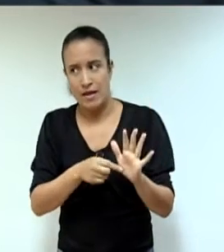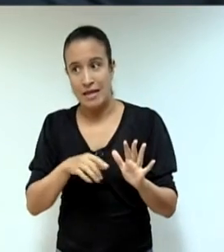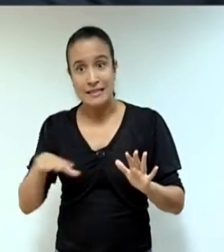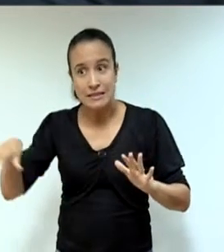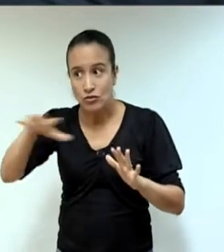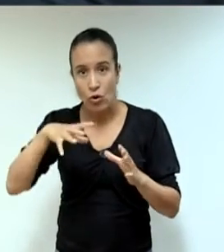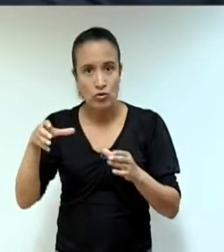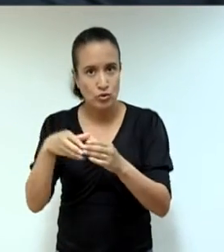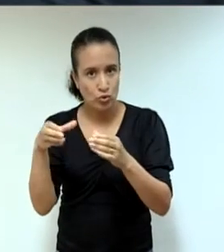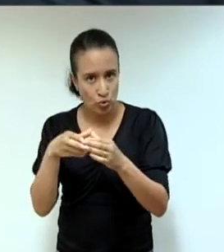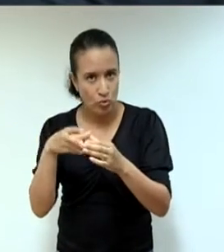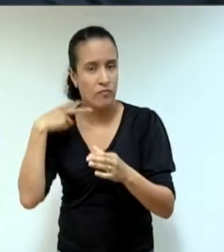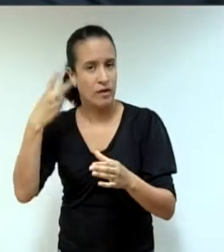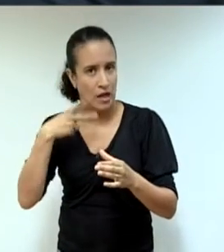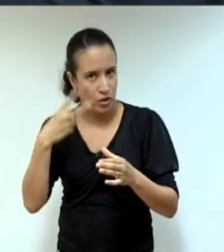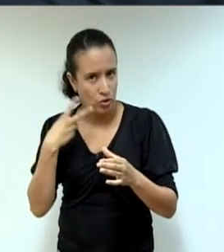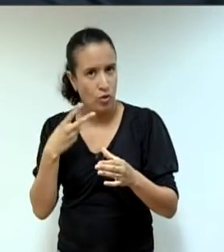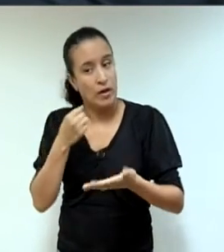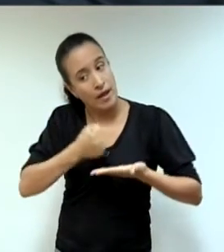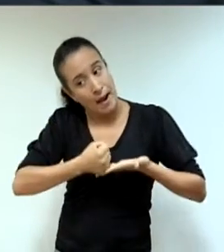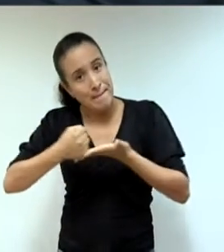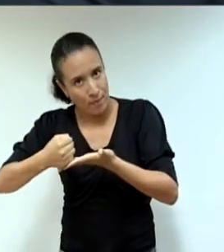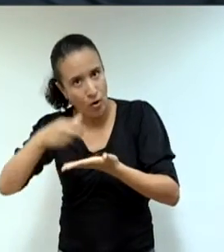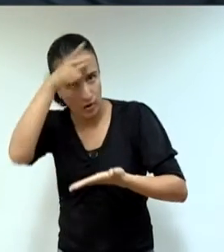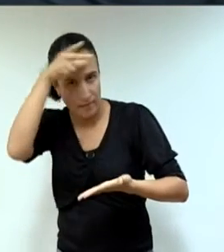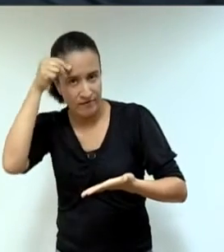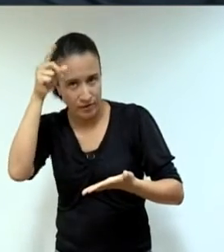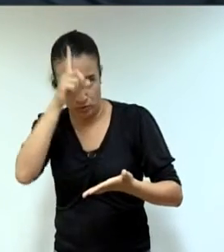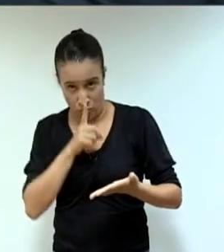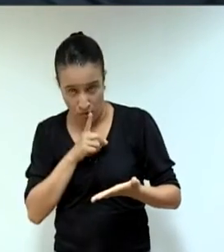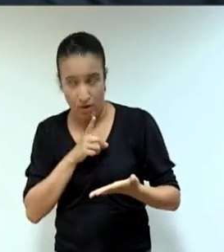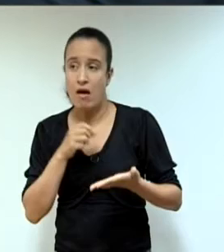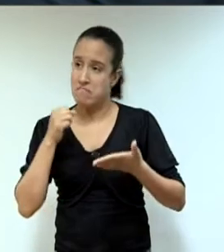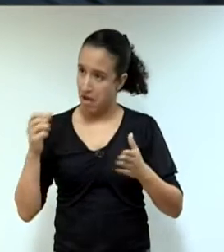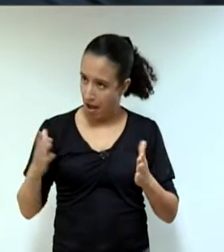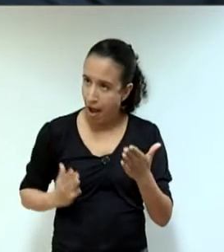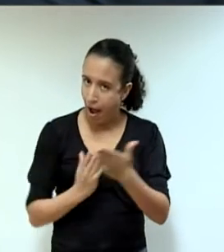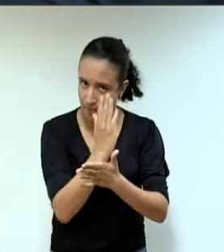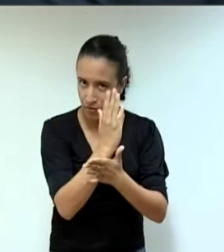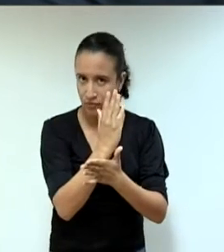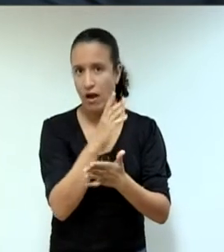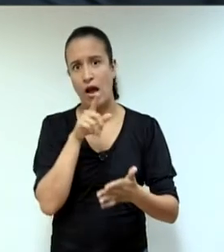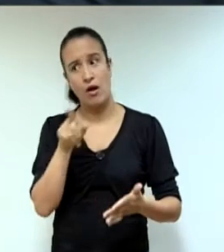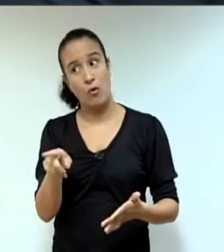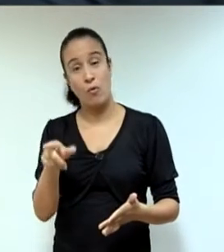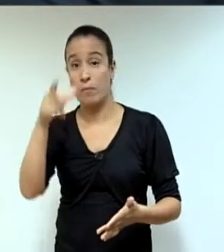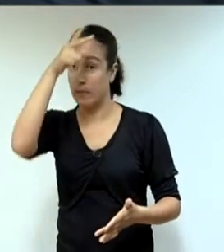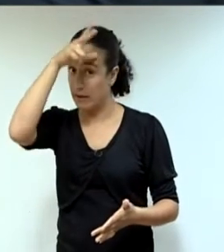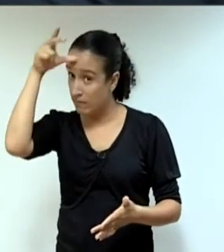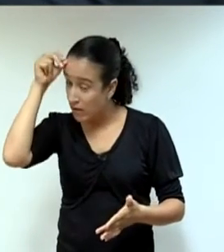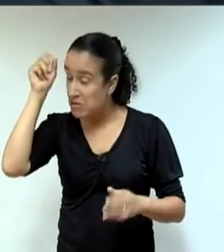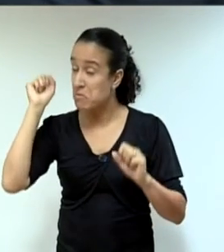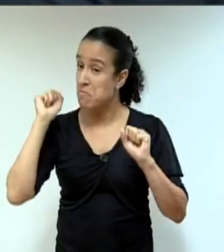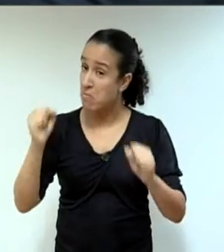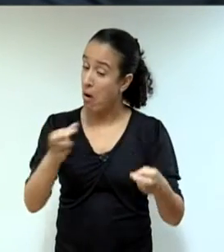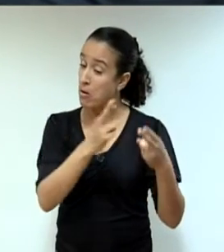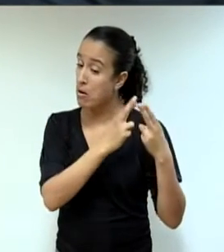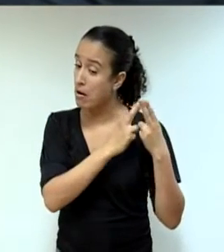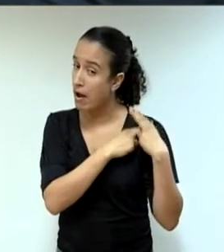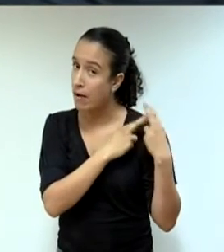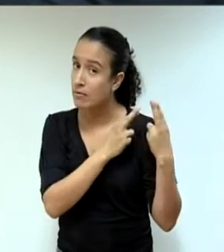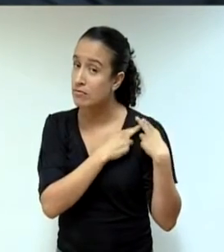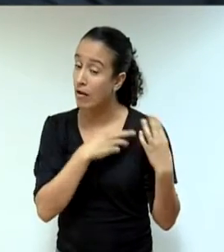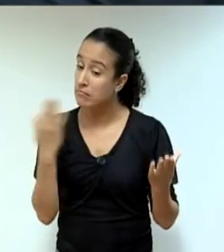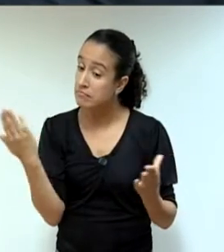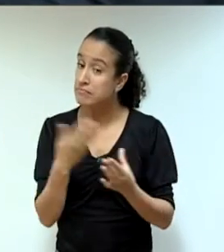reforma, vocês vão estar jogando ao prefeito a responder, muito provavelmente, não apenas uma ação de